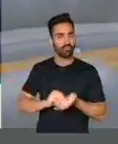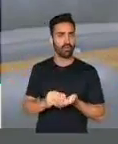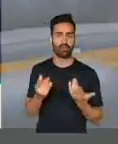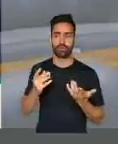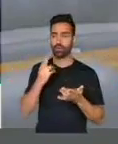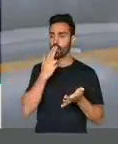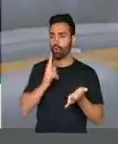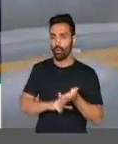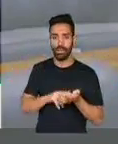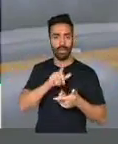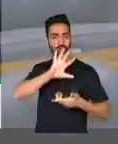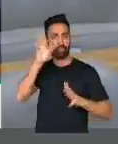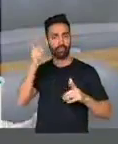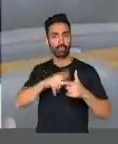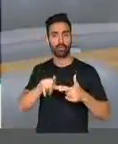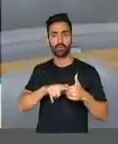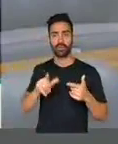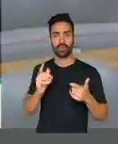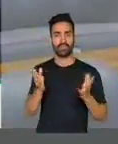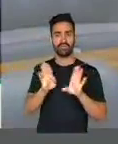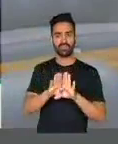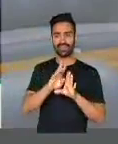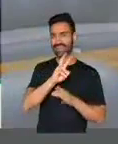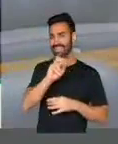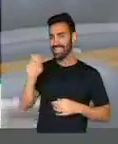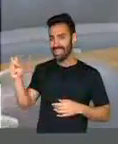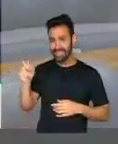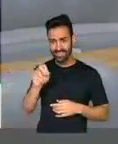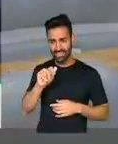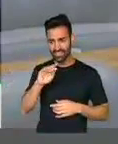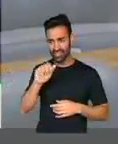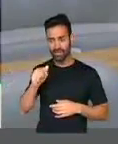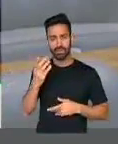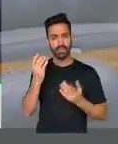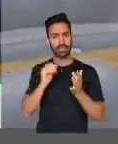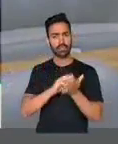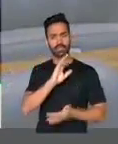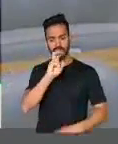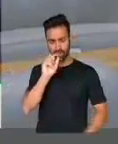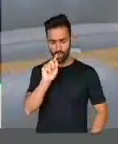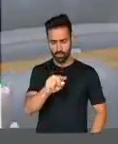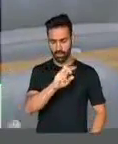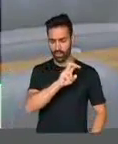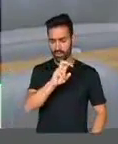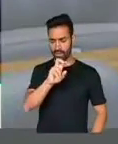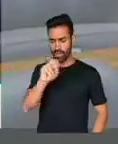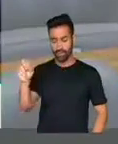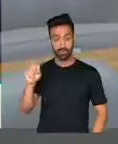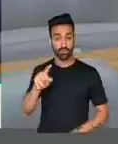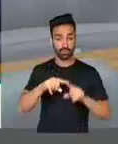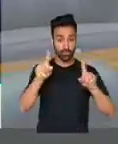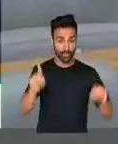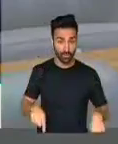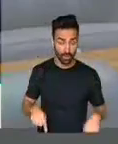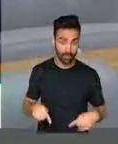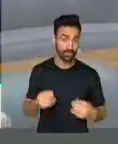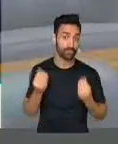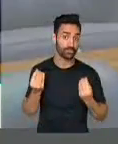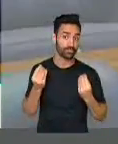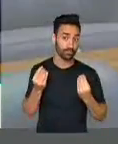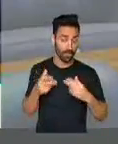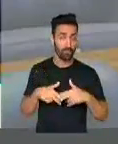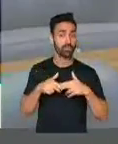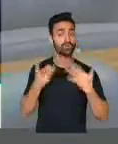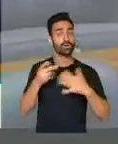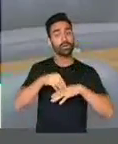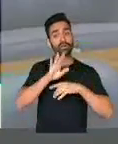Brasileiro, essa iniciativa de fechar 500 agentes, demitir 5.100 funcionários, o Correio que tem um monopólio postal no Brasil. Então eu quero